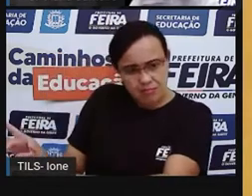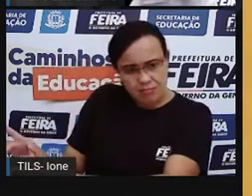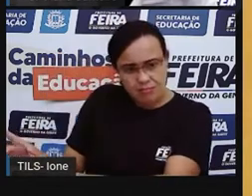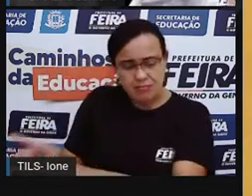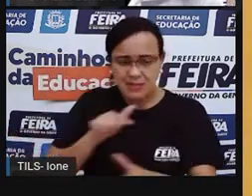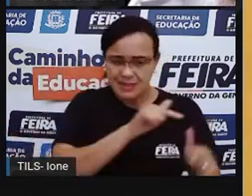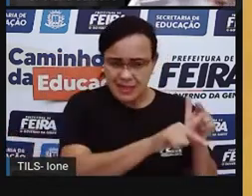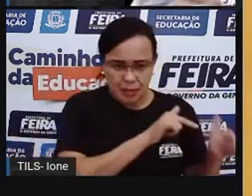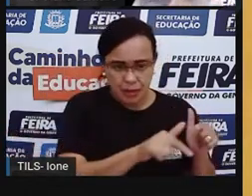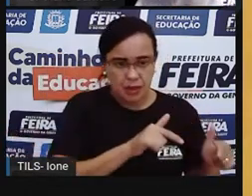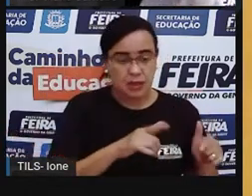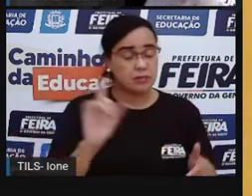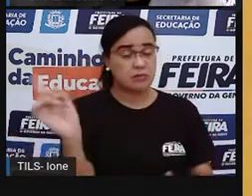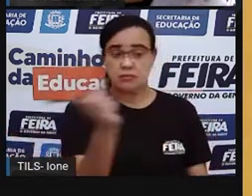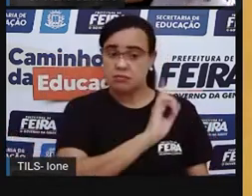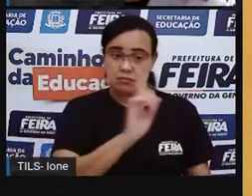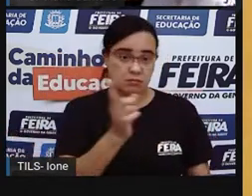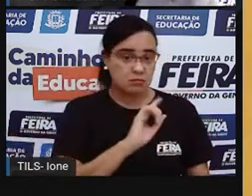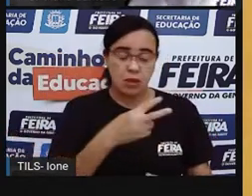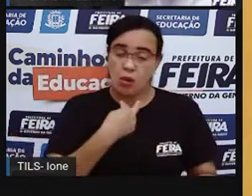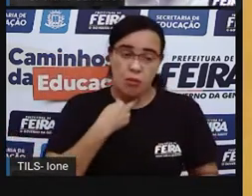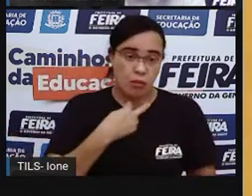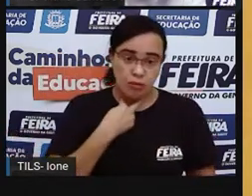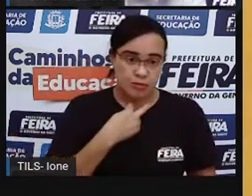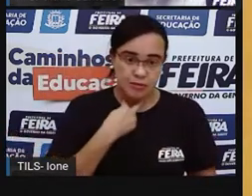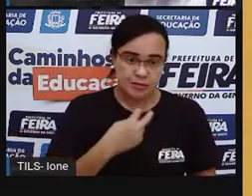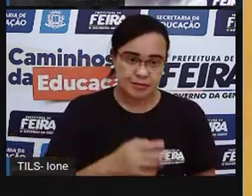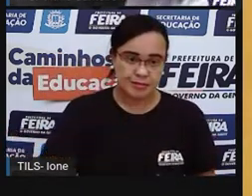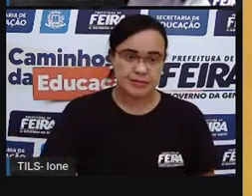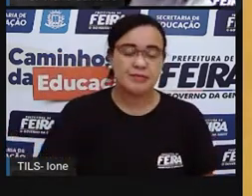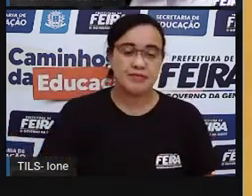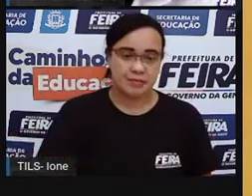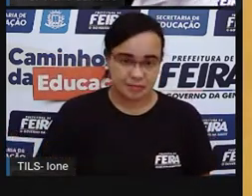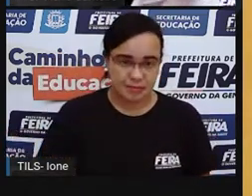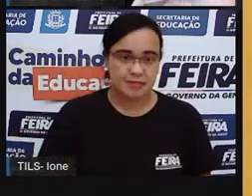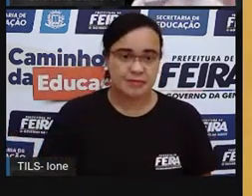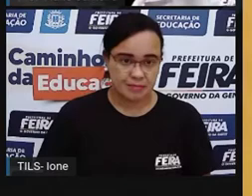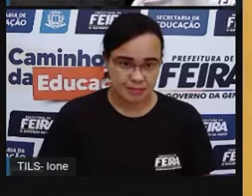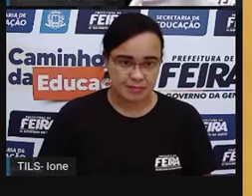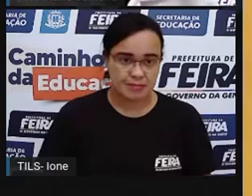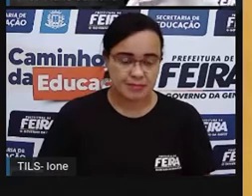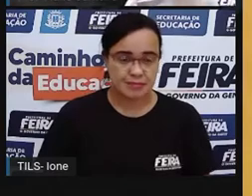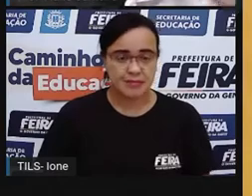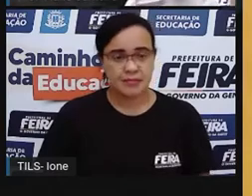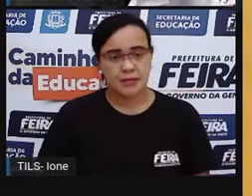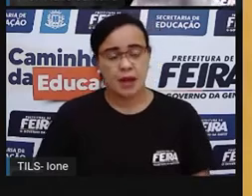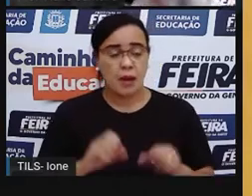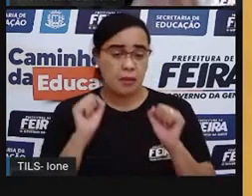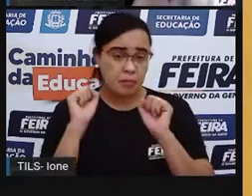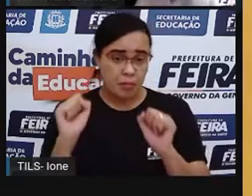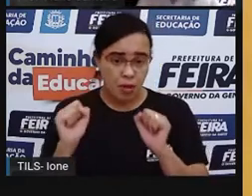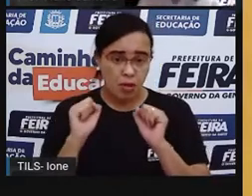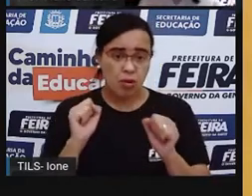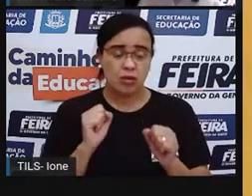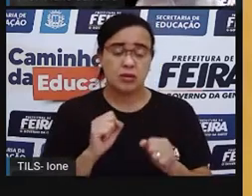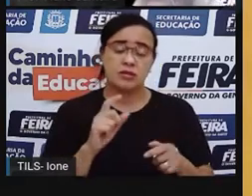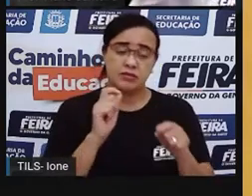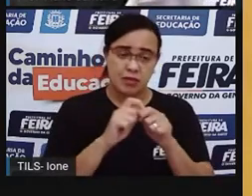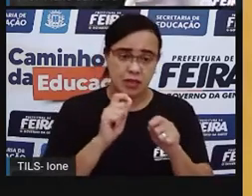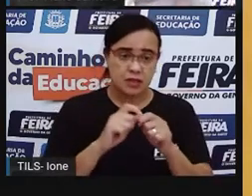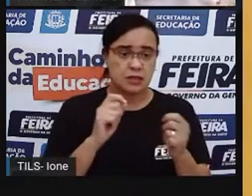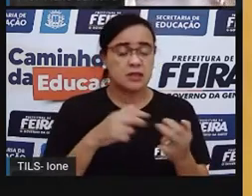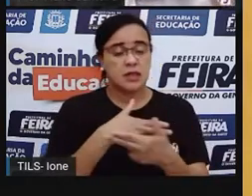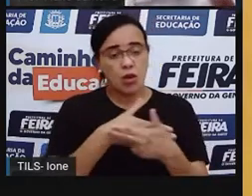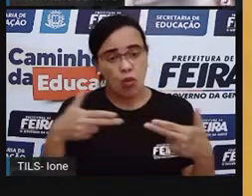casa, né? Ela pode ajudar a tirar uma louça suja da mesa, pode ajudar na organização da